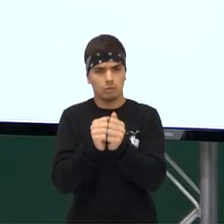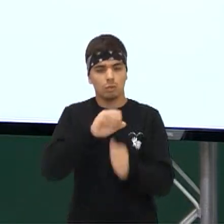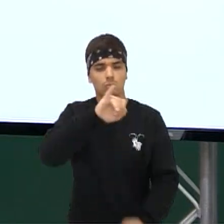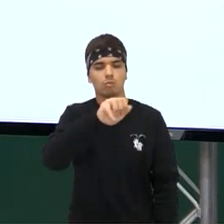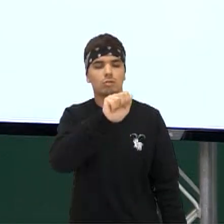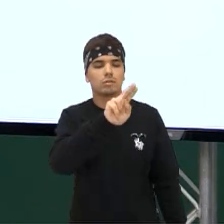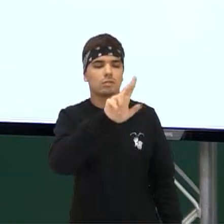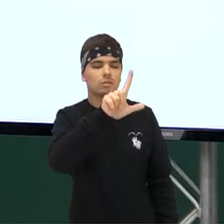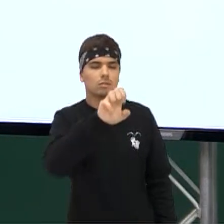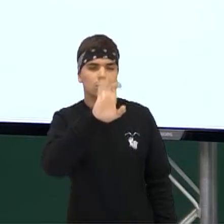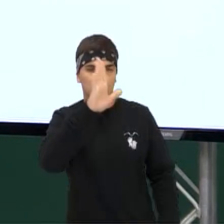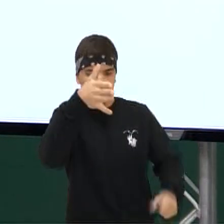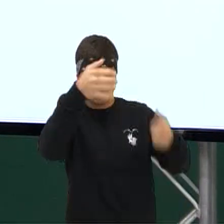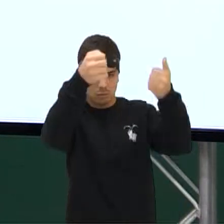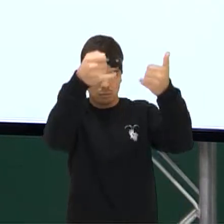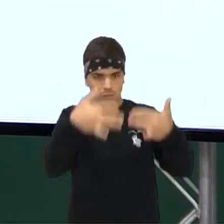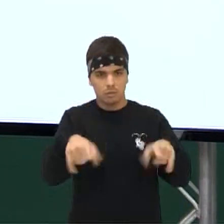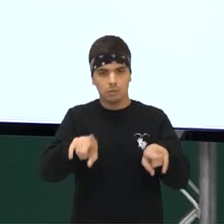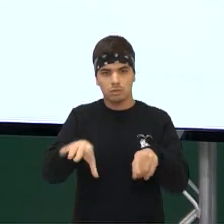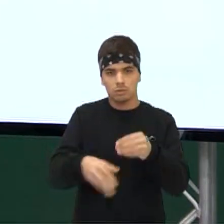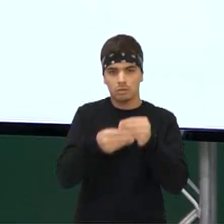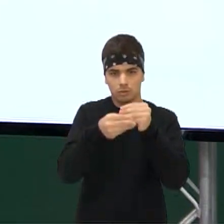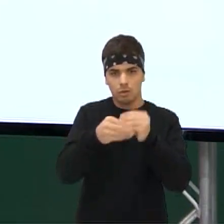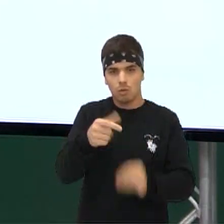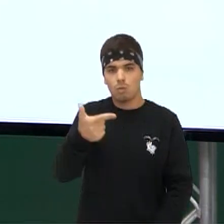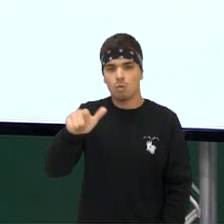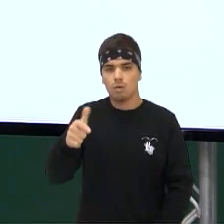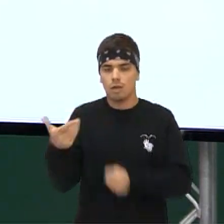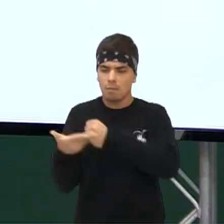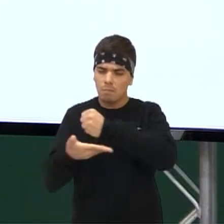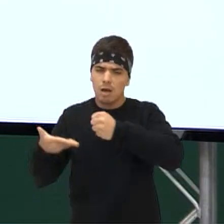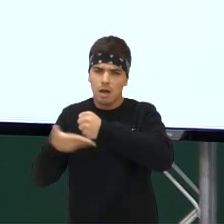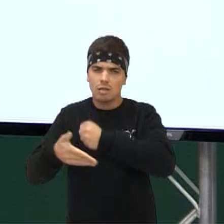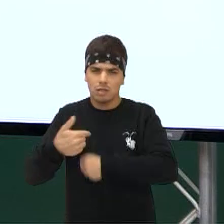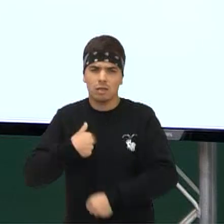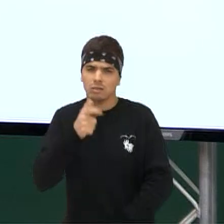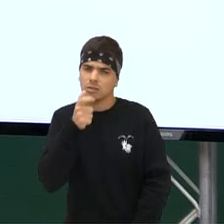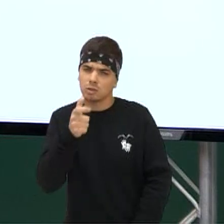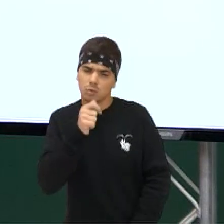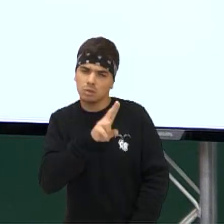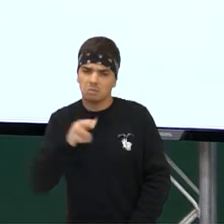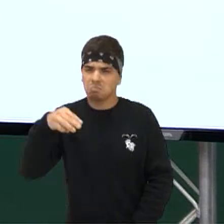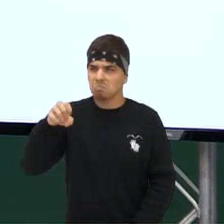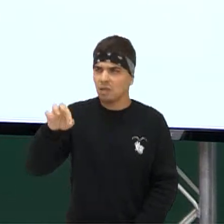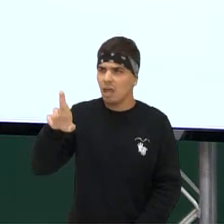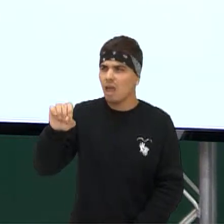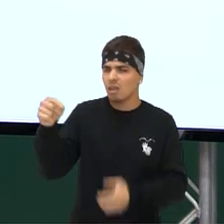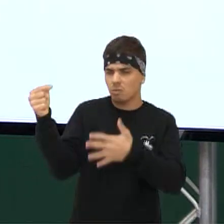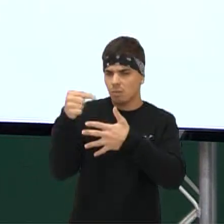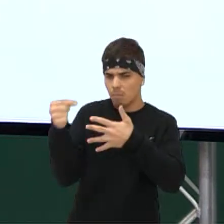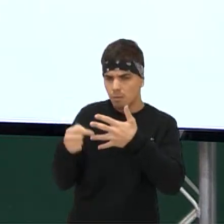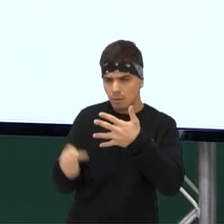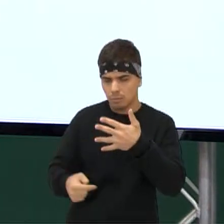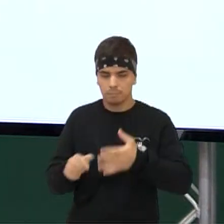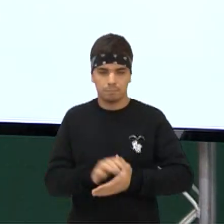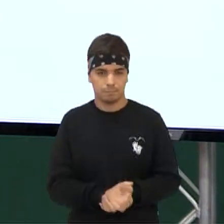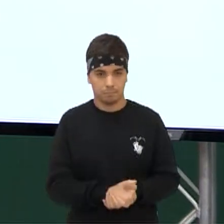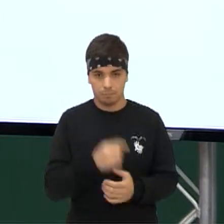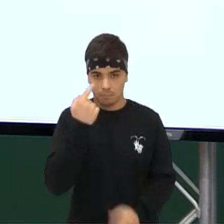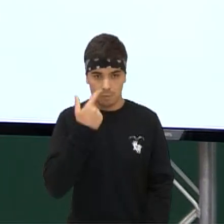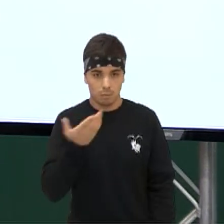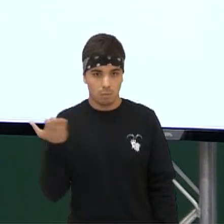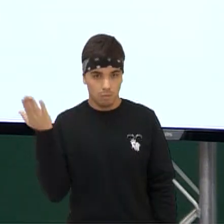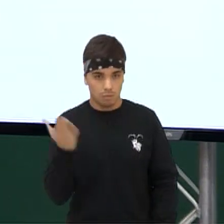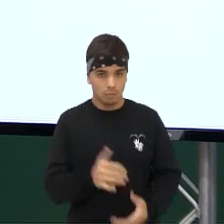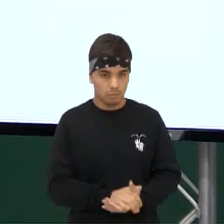verdade, como o professor acabou de falar Ele é composto por outras unidades bases São as que a gente citou aqui, certo? E vamos lá Querido, só